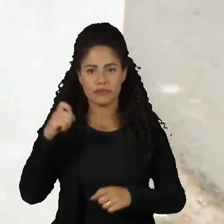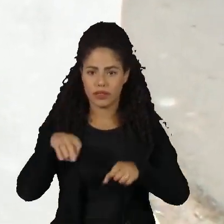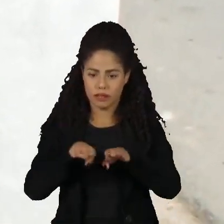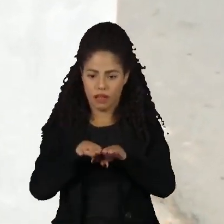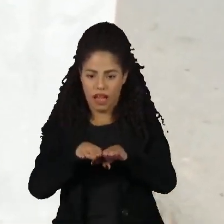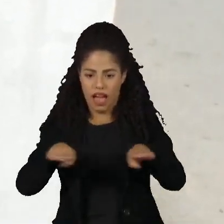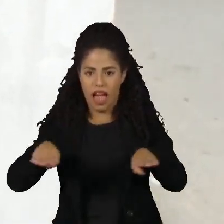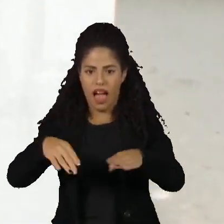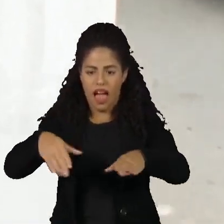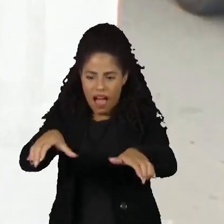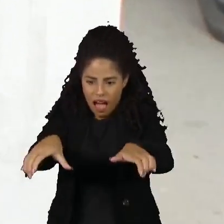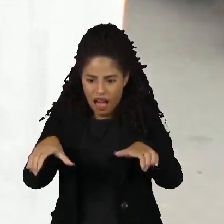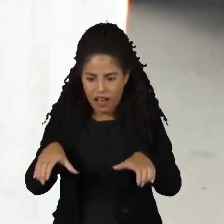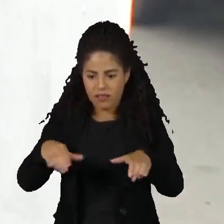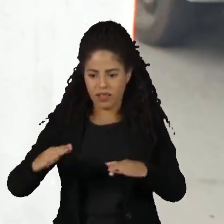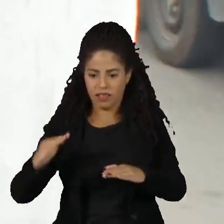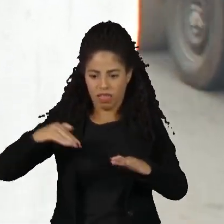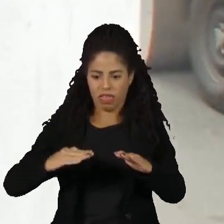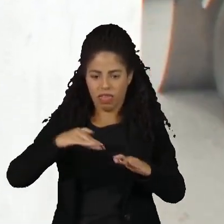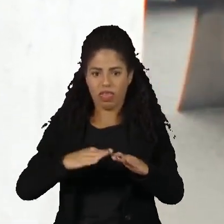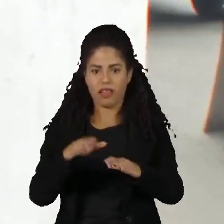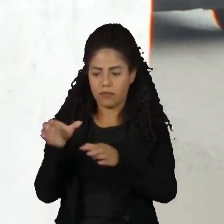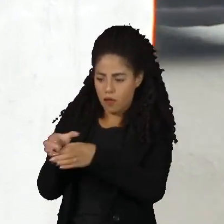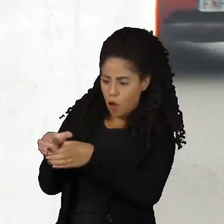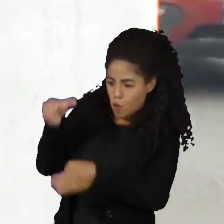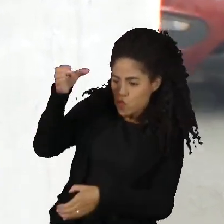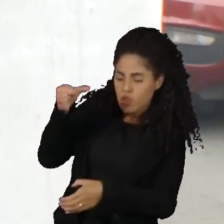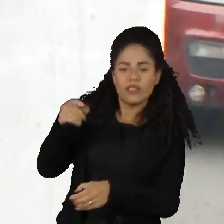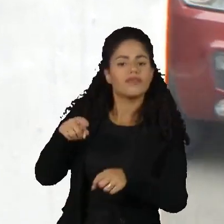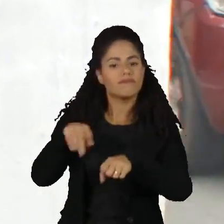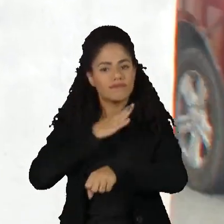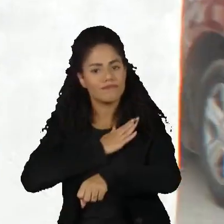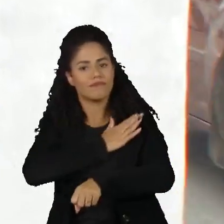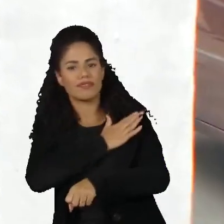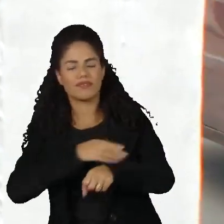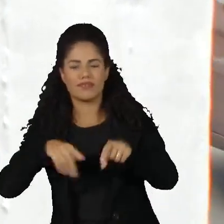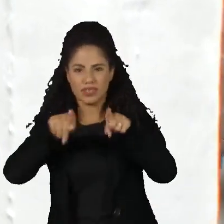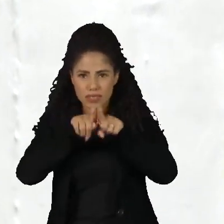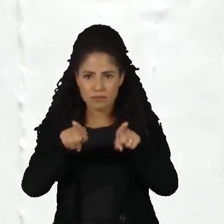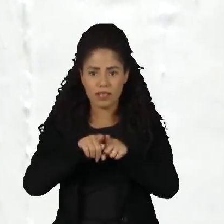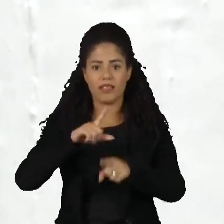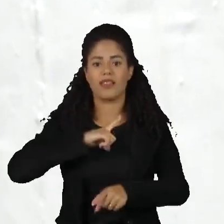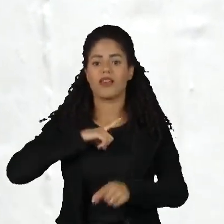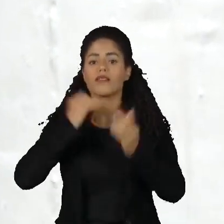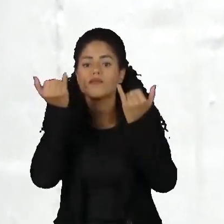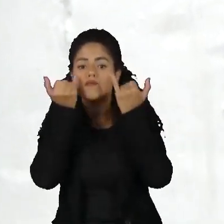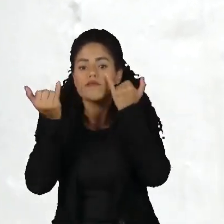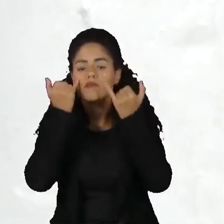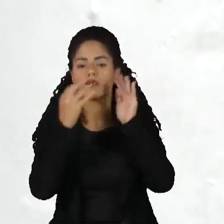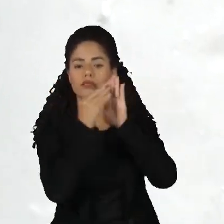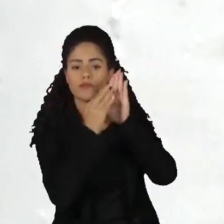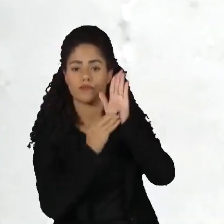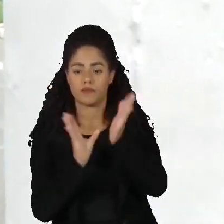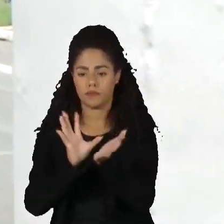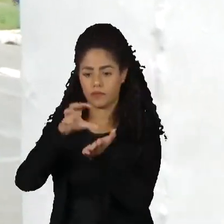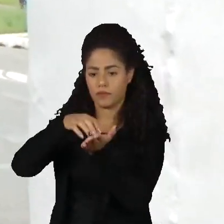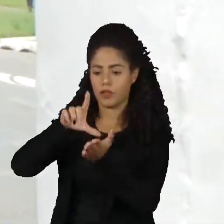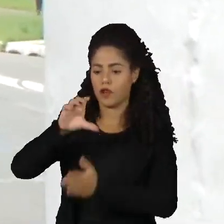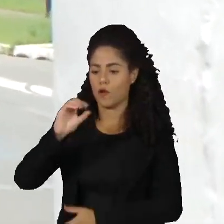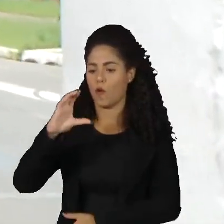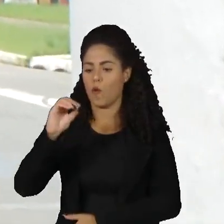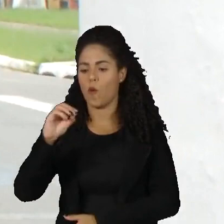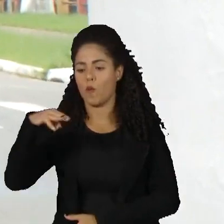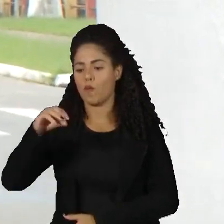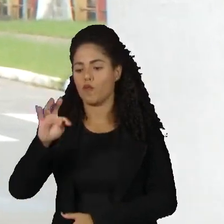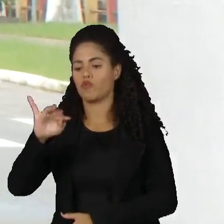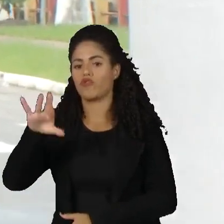esburacadas, postes e degraus. Há ainda o preconceito. De acordo com um levantamento do Instituto Locomotiva, oito